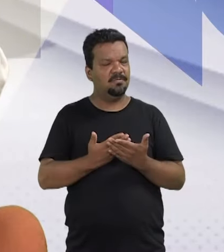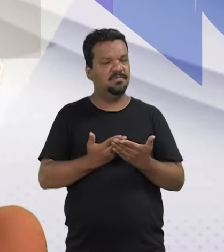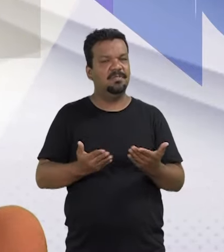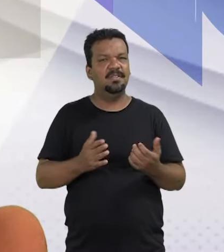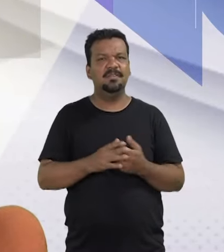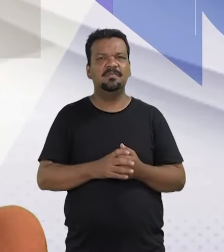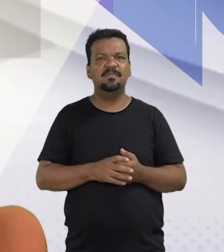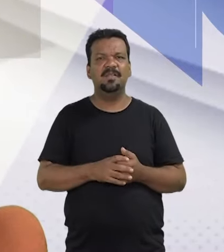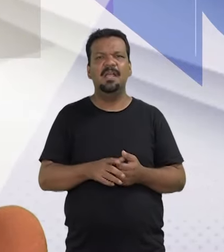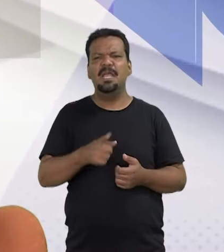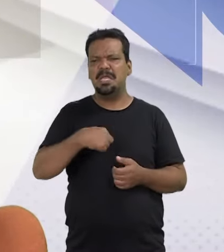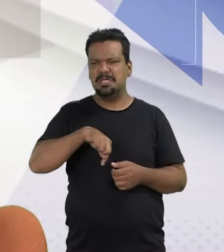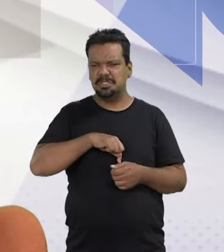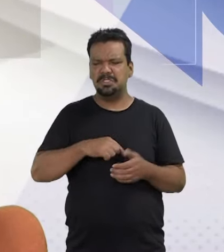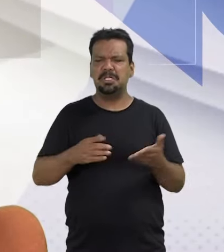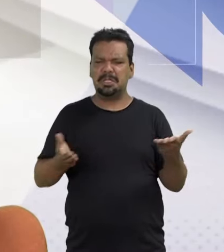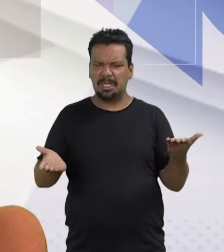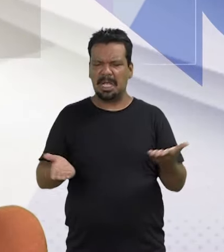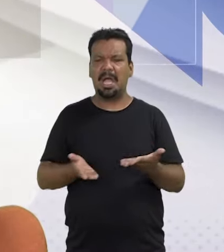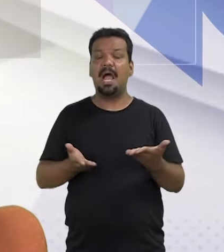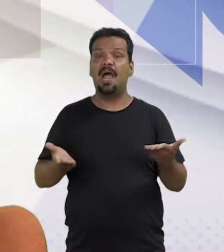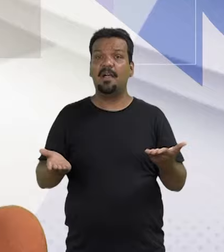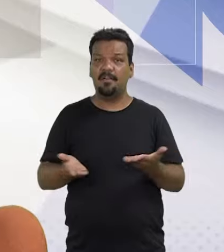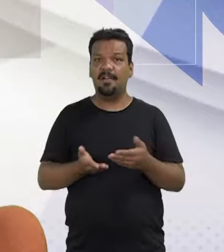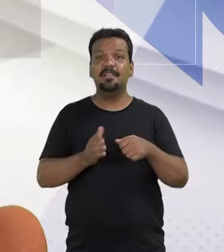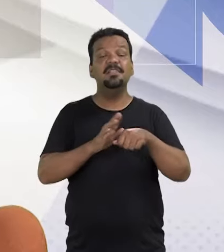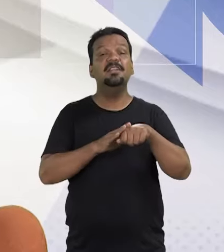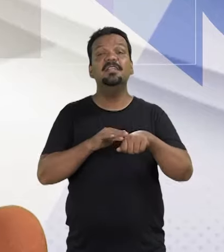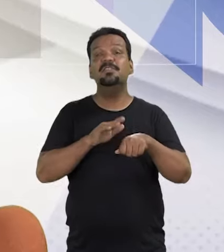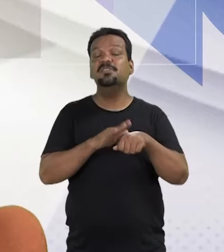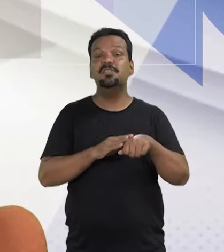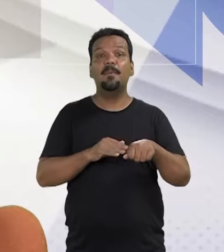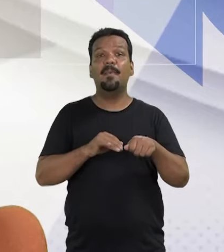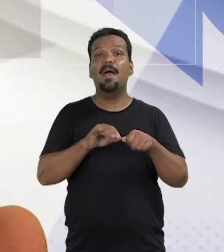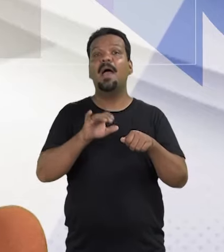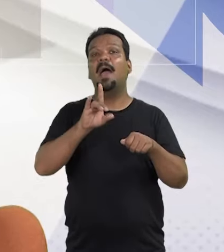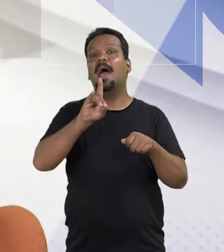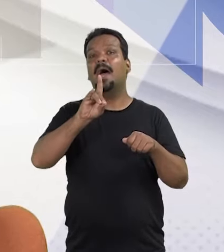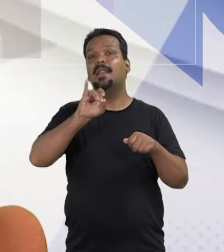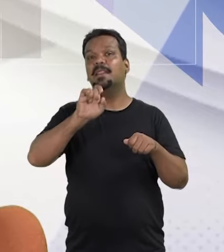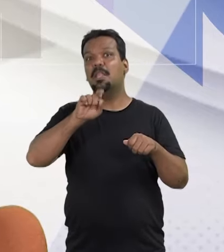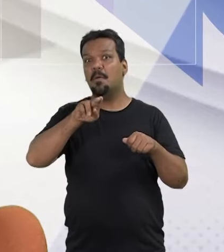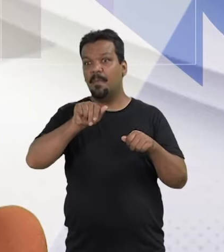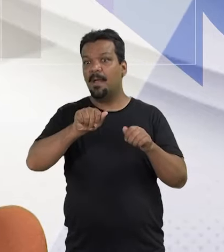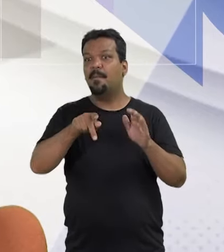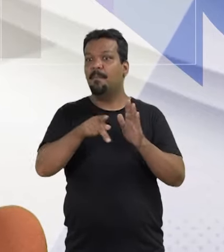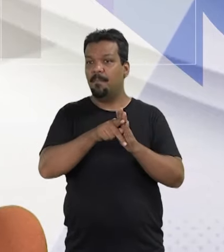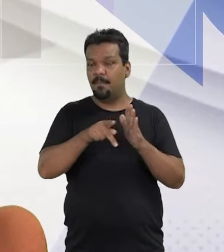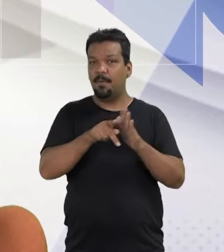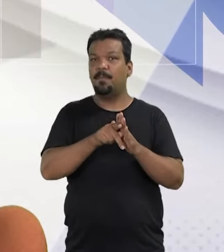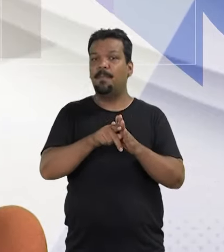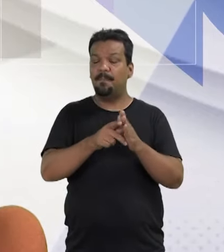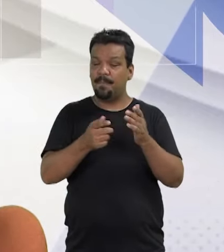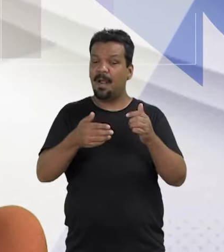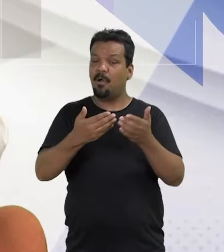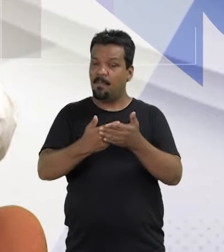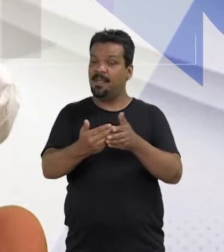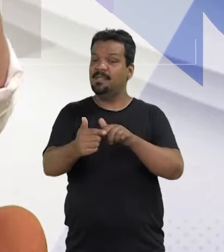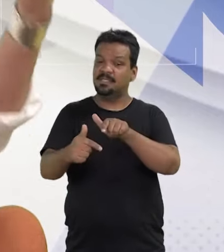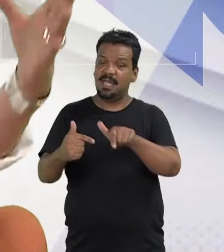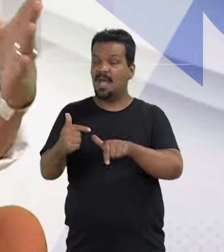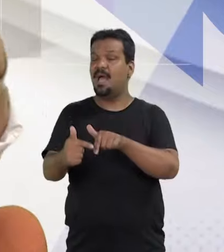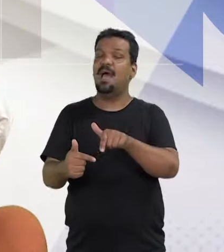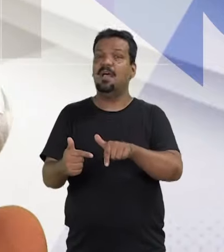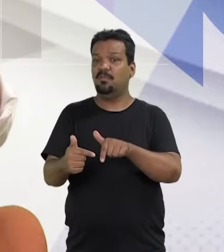Então, a gente está nesse momento de chamar a Dilma para a cena, certo?